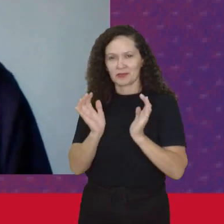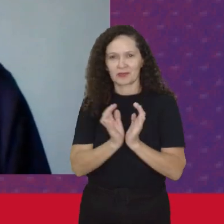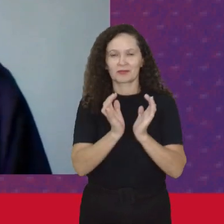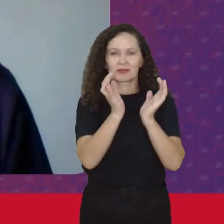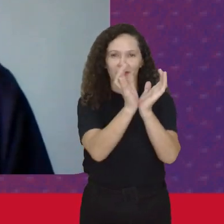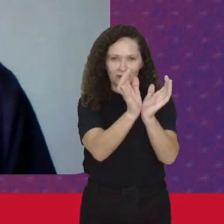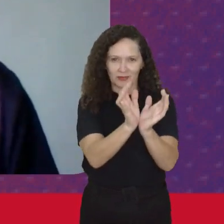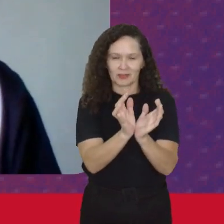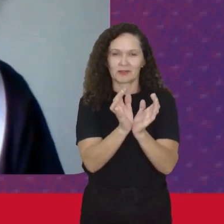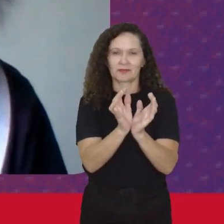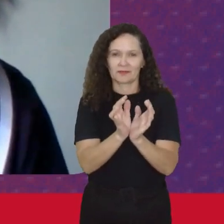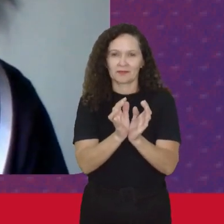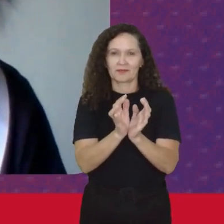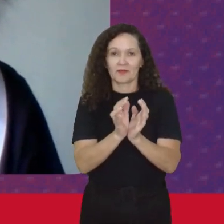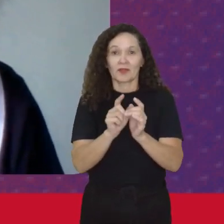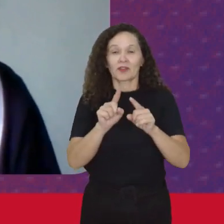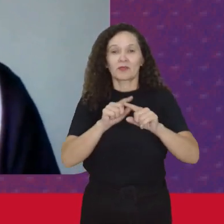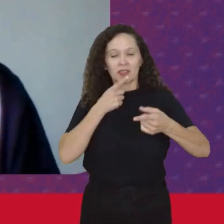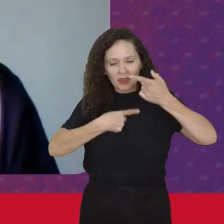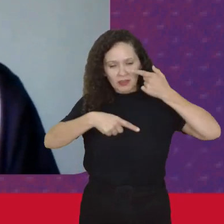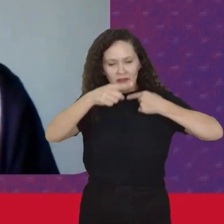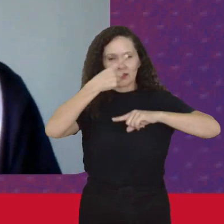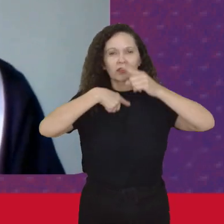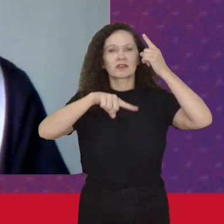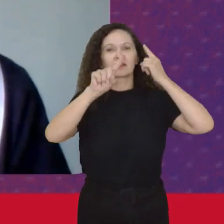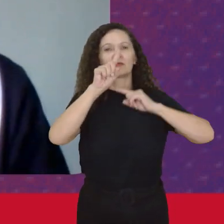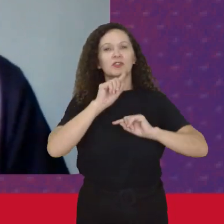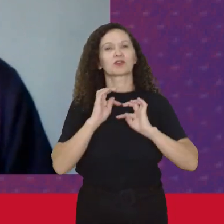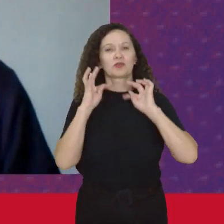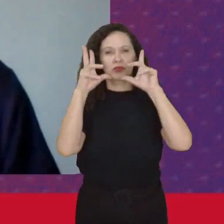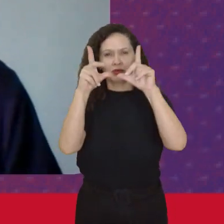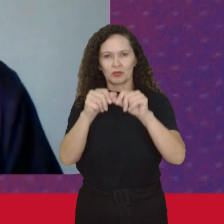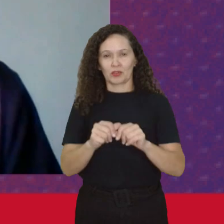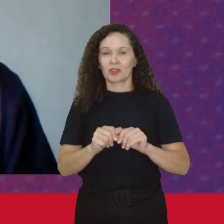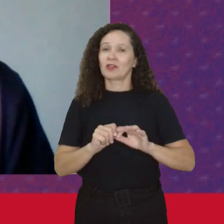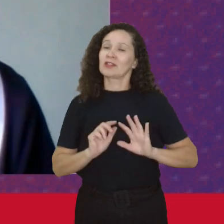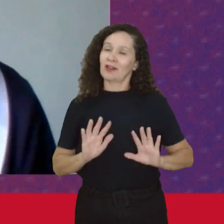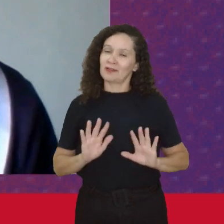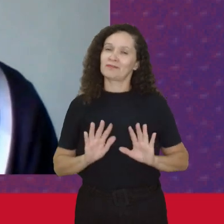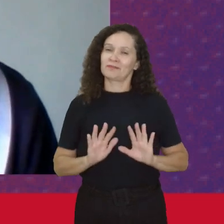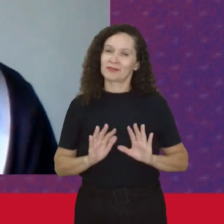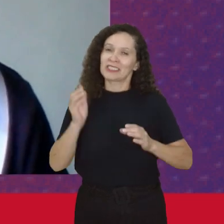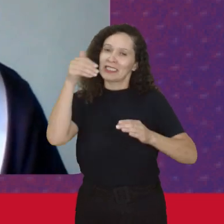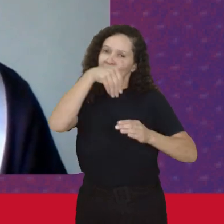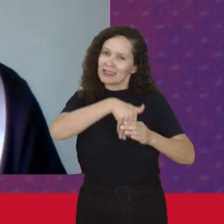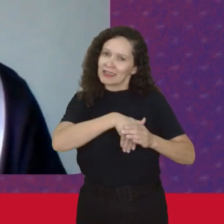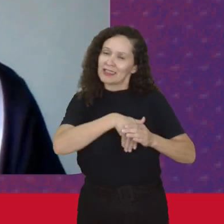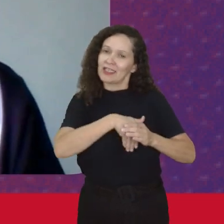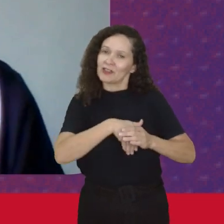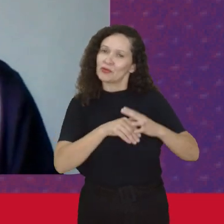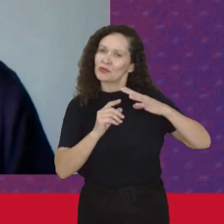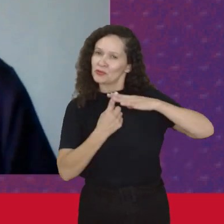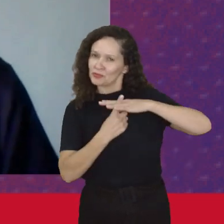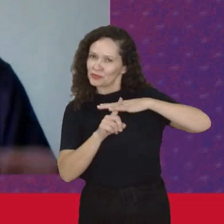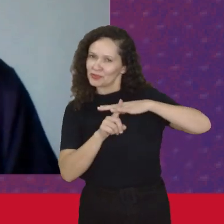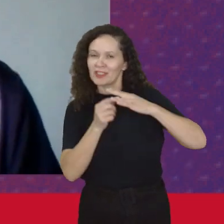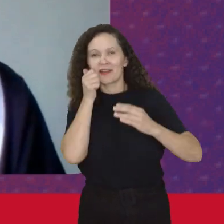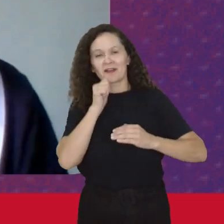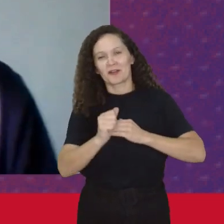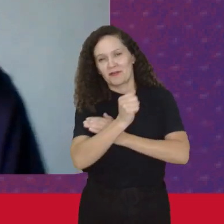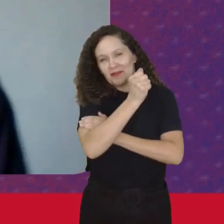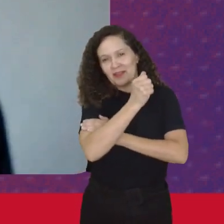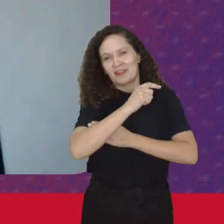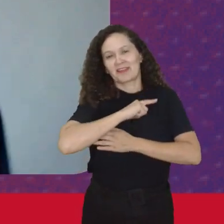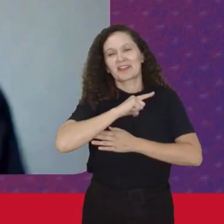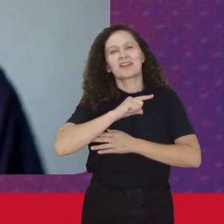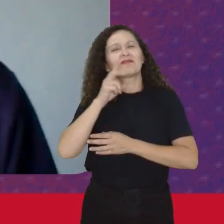De classe A dimensão Da transformação Do modelo Como um todo Embora Dentro das feministas Socialistas Houve muitas